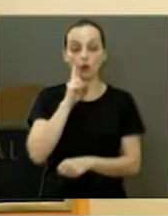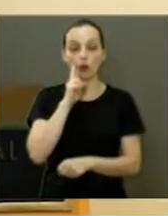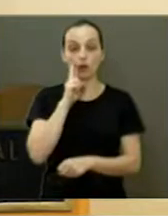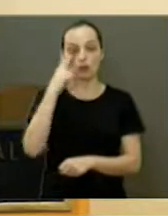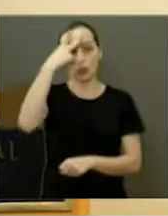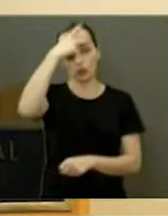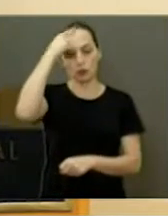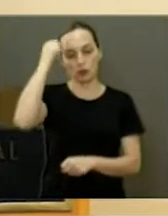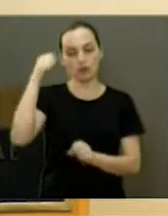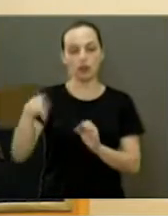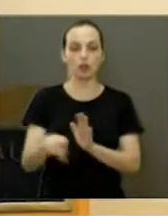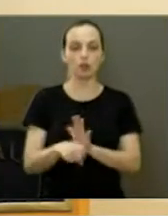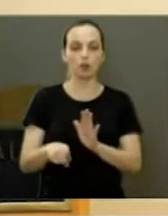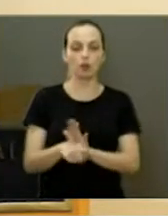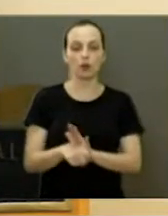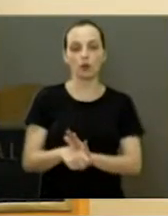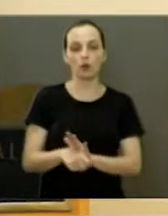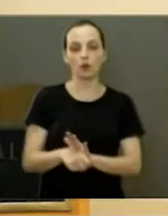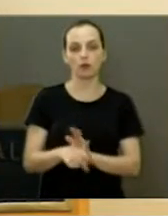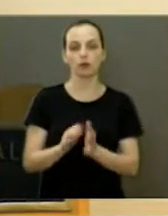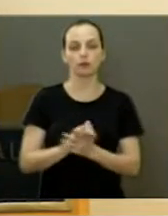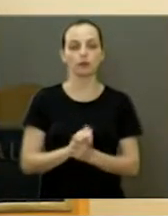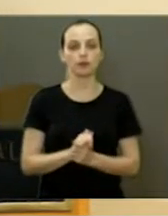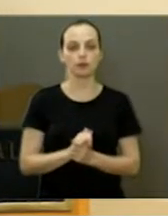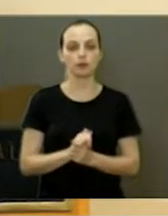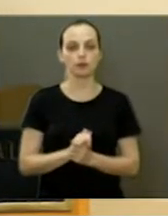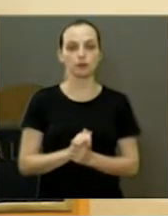prefeito, do prefeito essa casa.